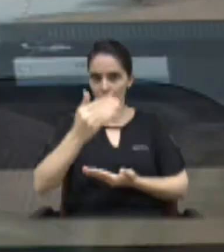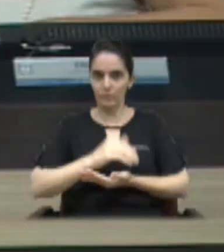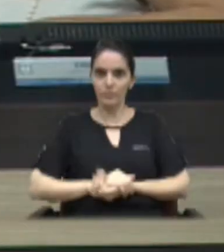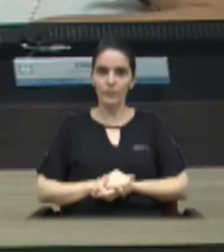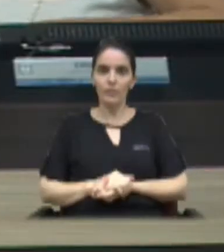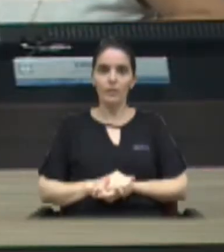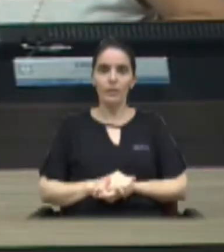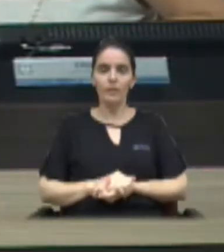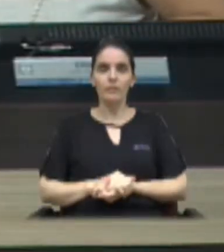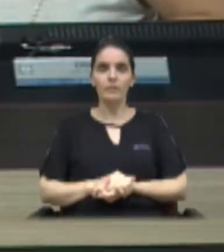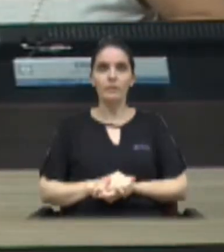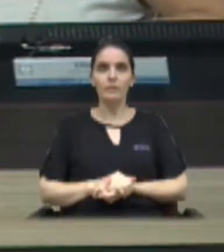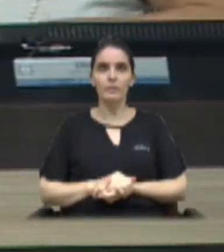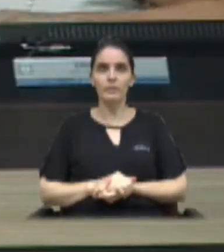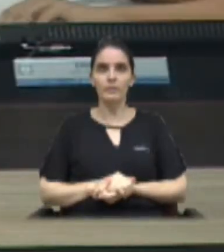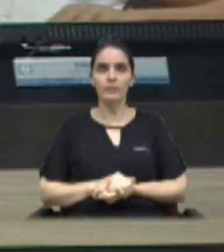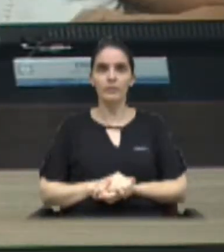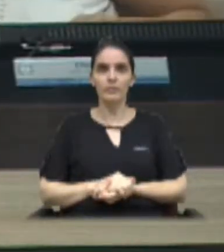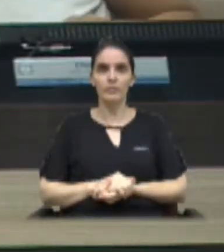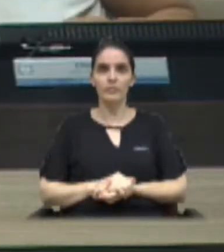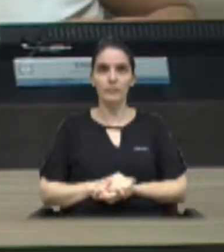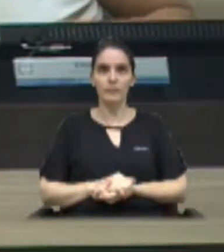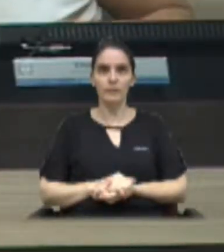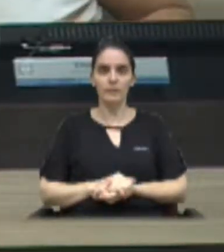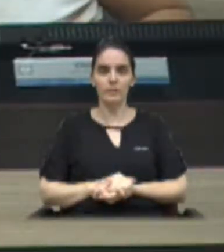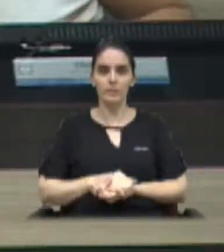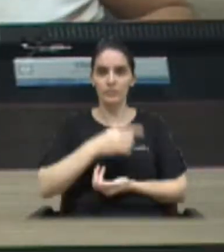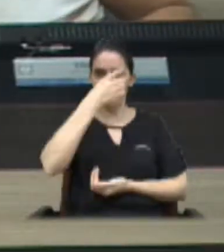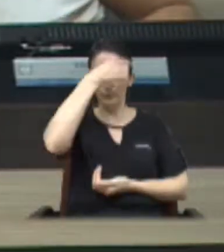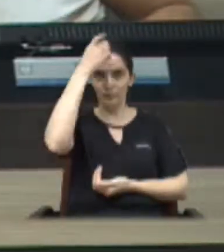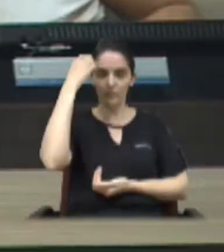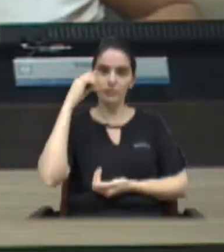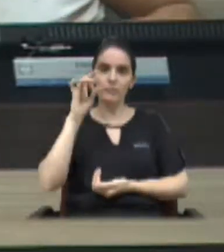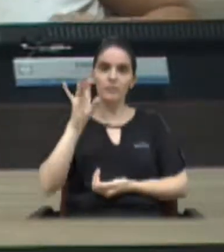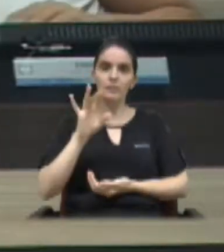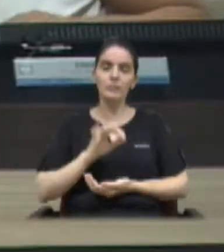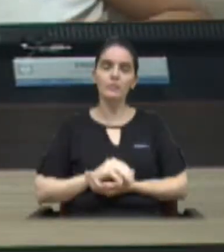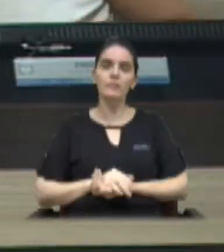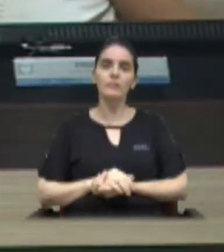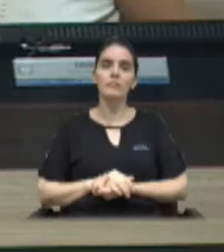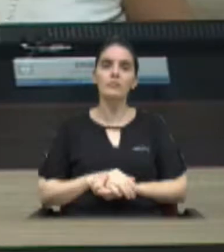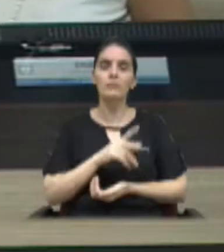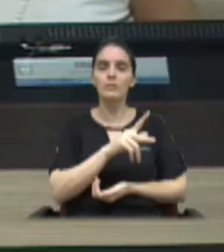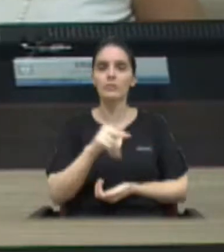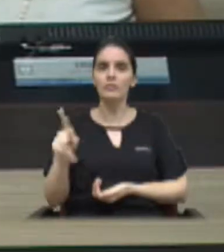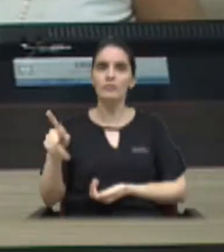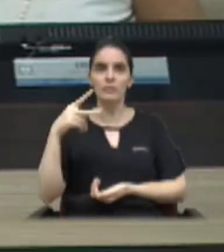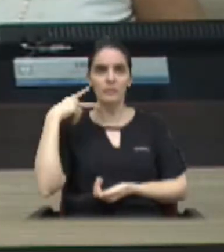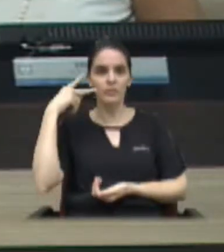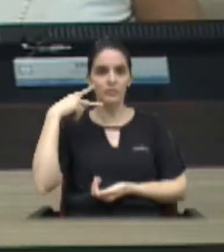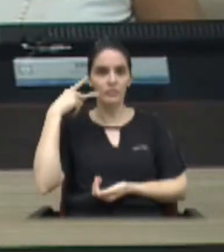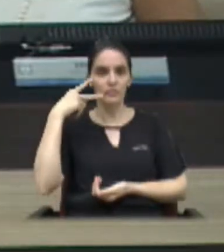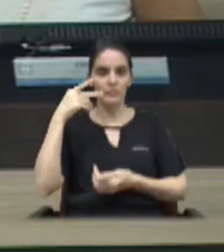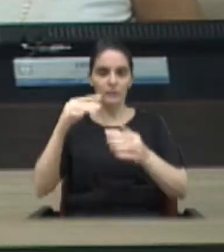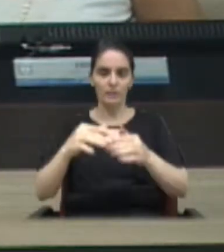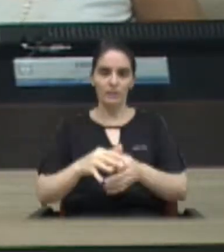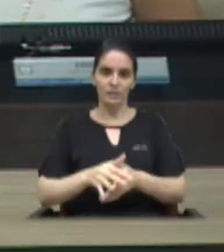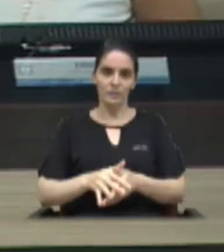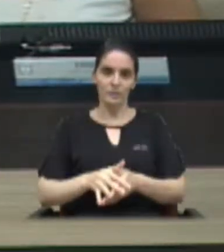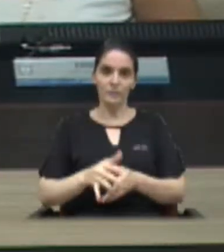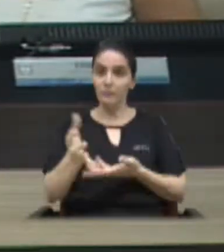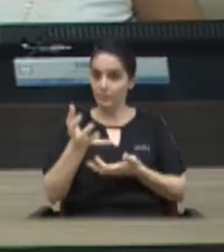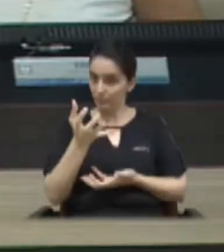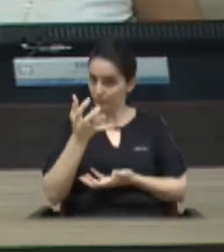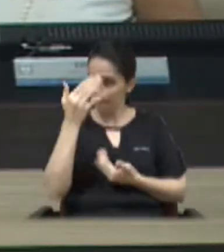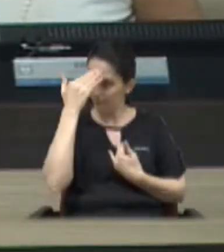Questão de ordem, senhor presidente. Primeiro, Wagner Barbosa. Senhor presidente, nobres pares, quero